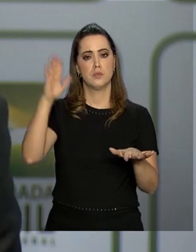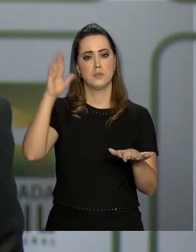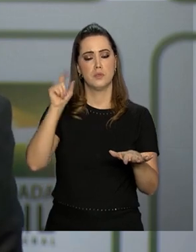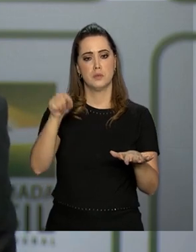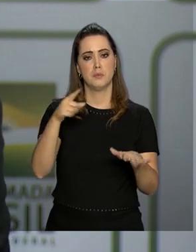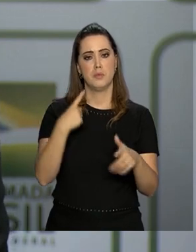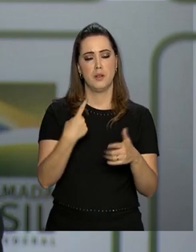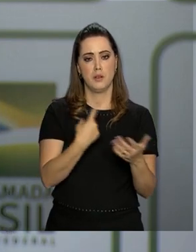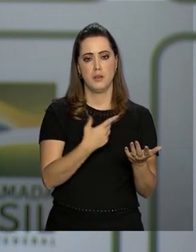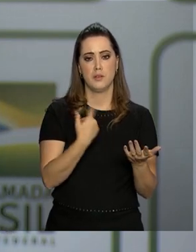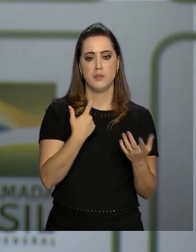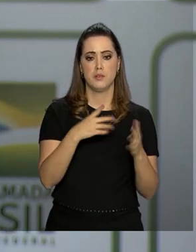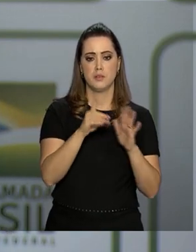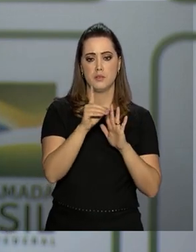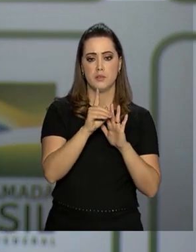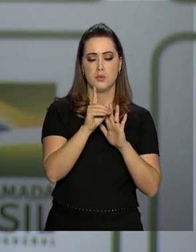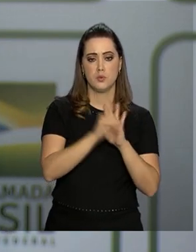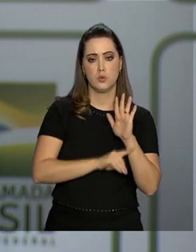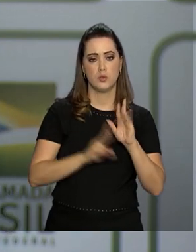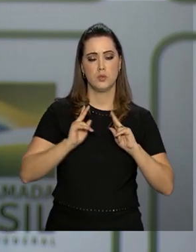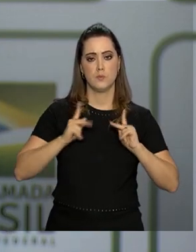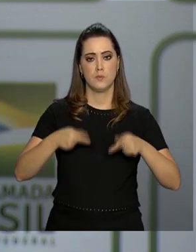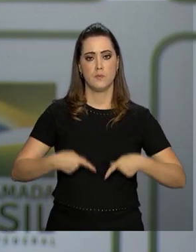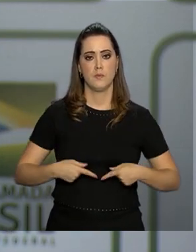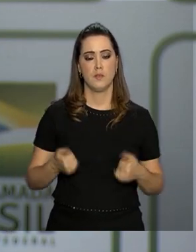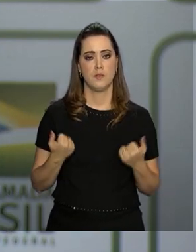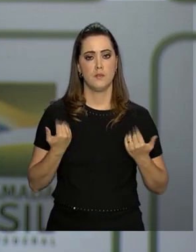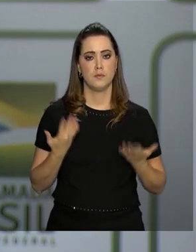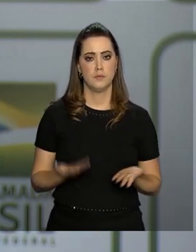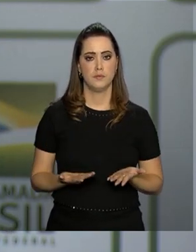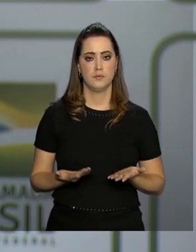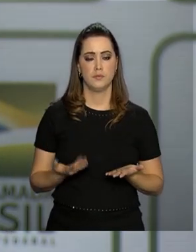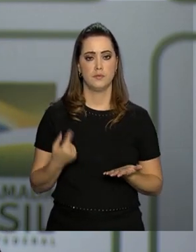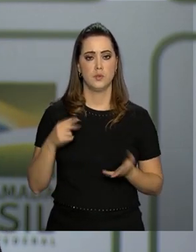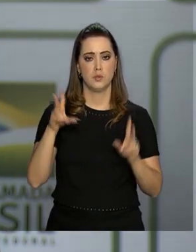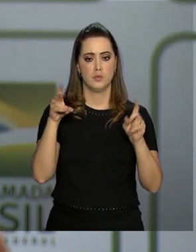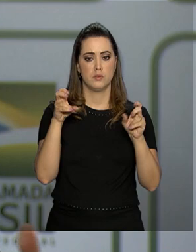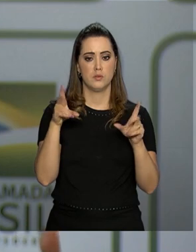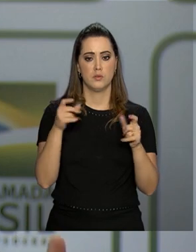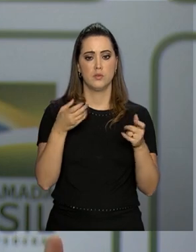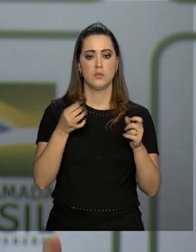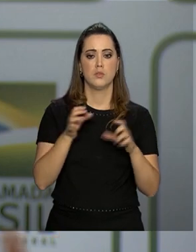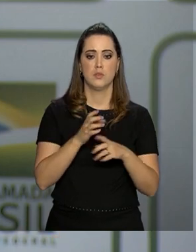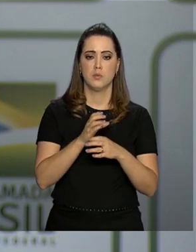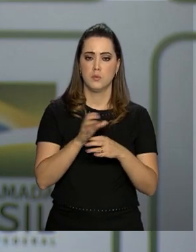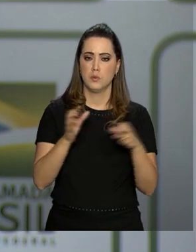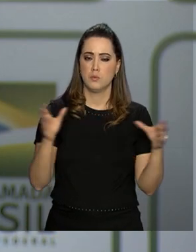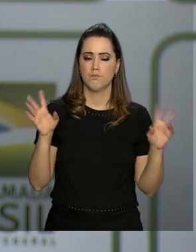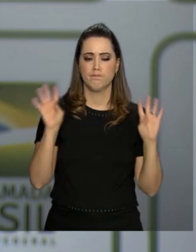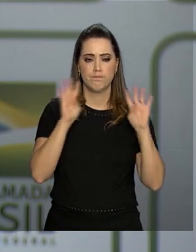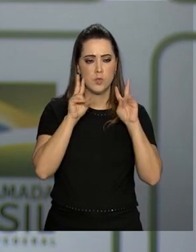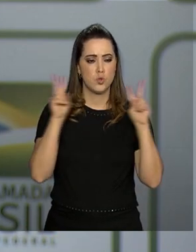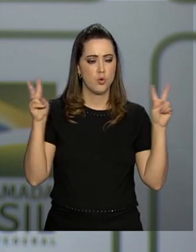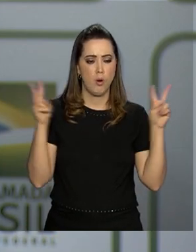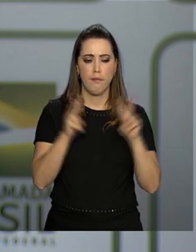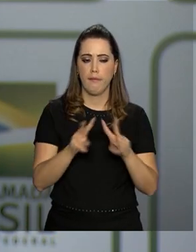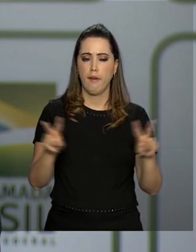mais agenda nos direitos humanos. Por isso o tema é tão rico de olhares,